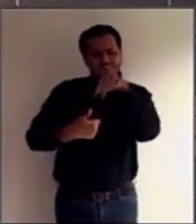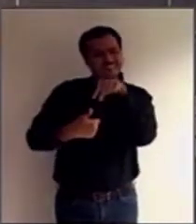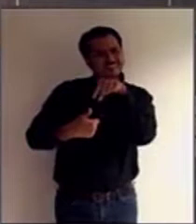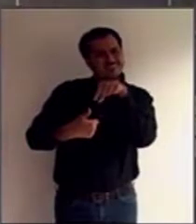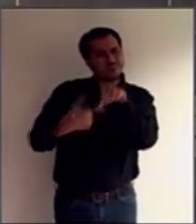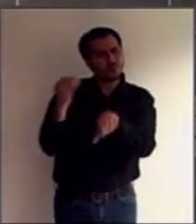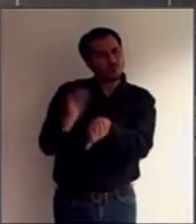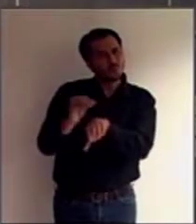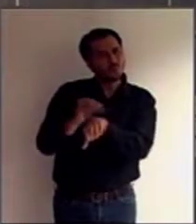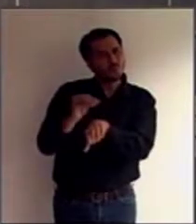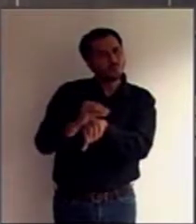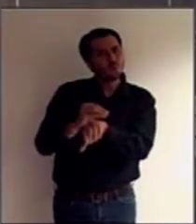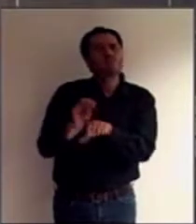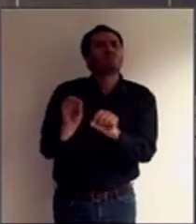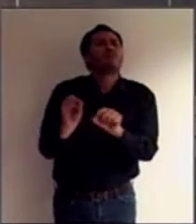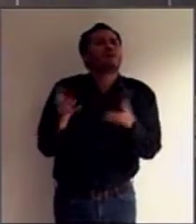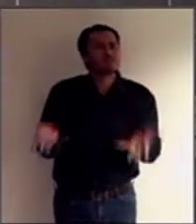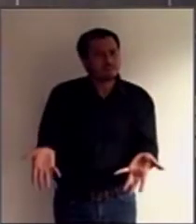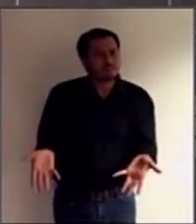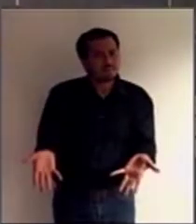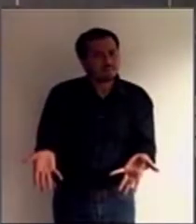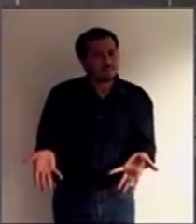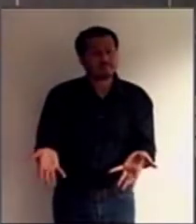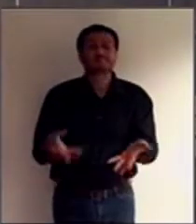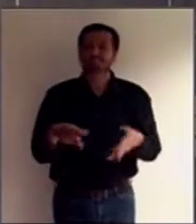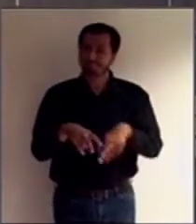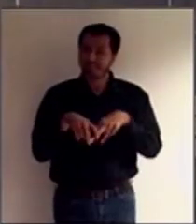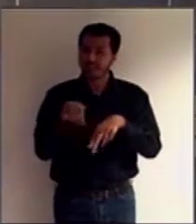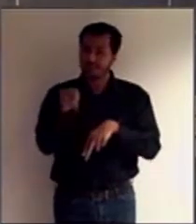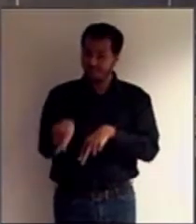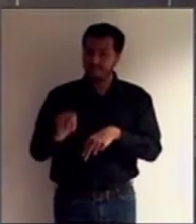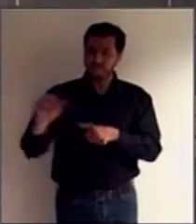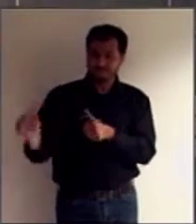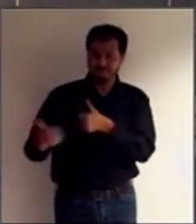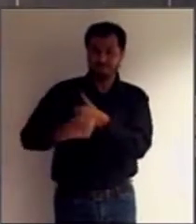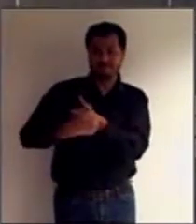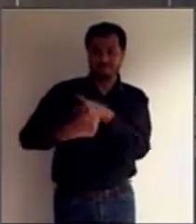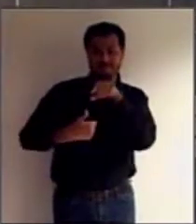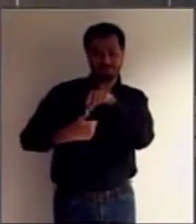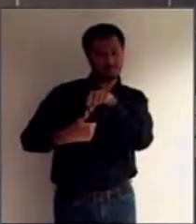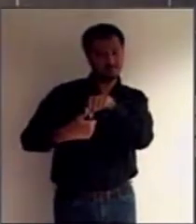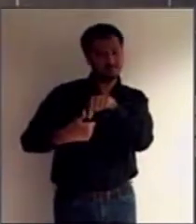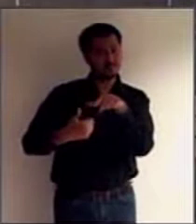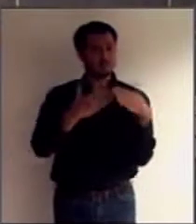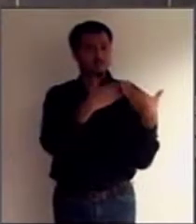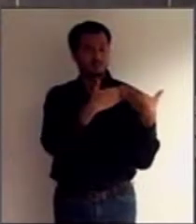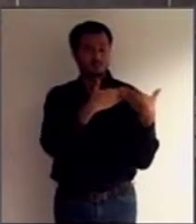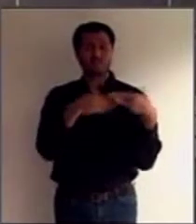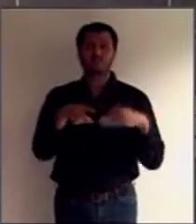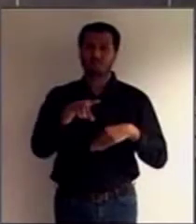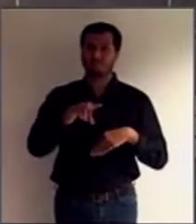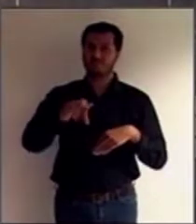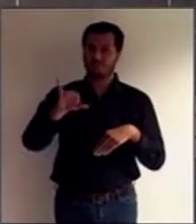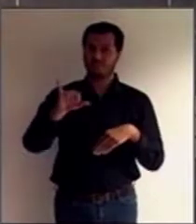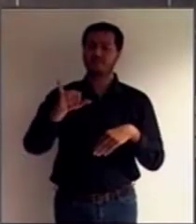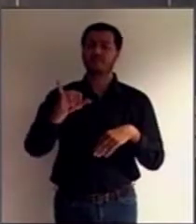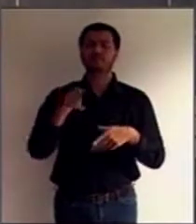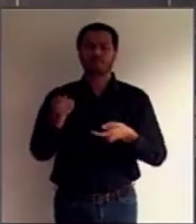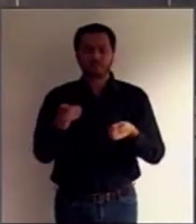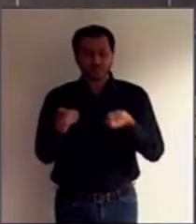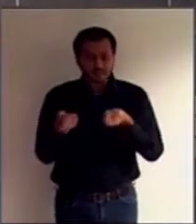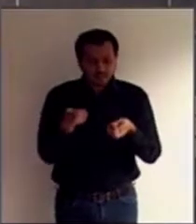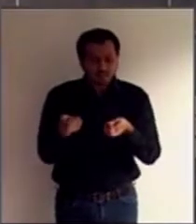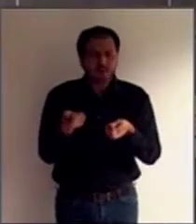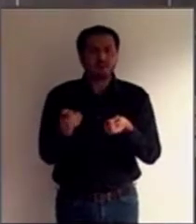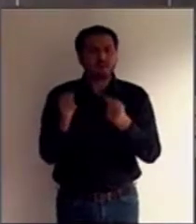E aí também se ampliou muito a responsabilidade dessa pessoa, que vai ser de tratar de uma maneira muito clara, de uma maneira